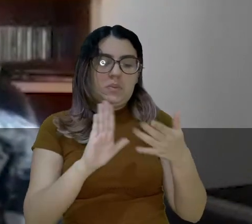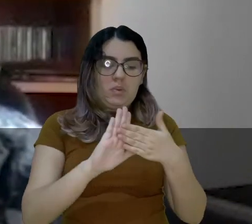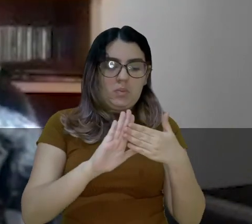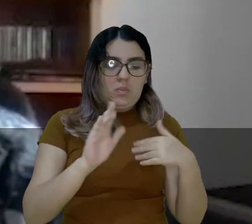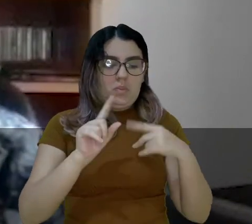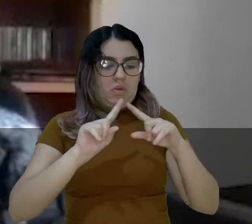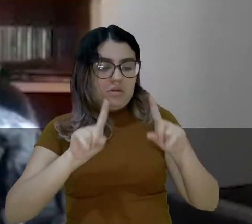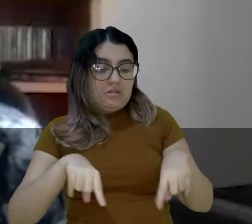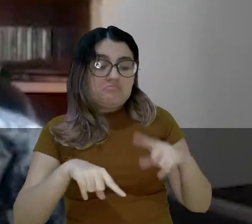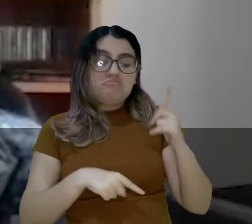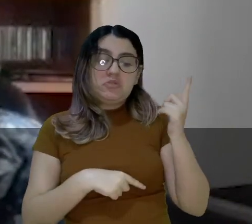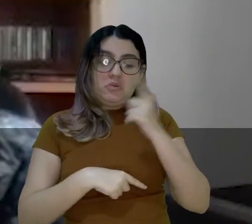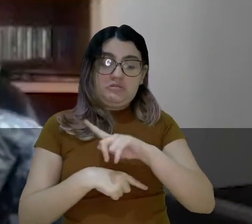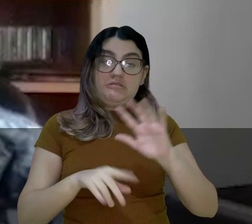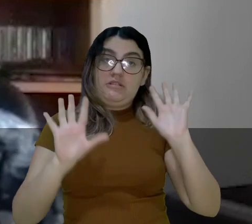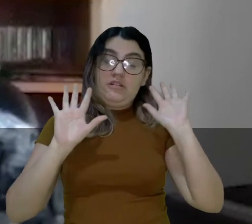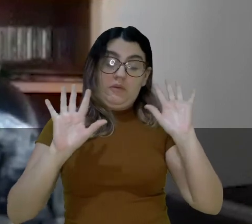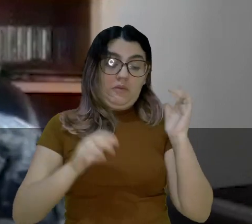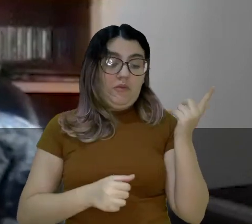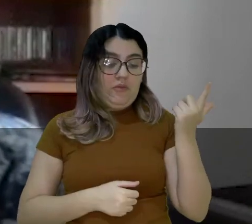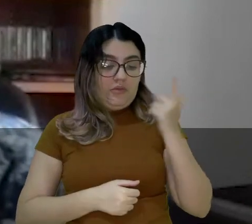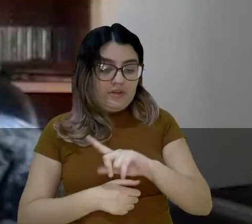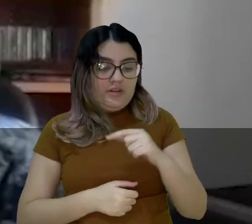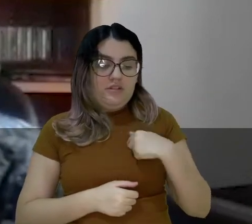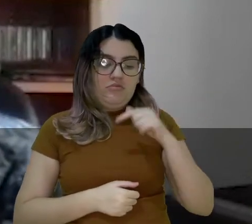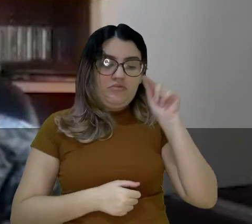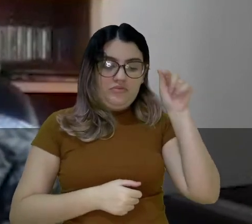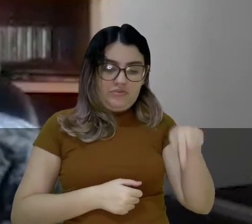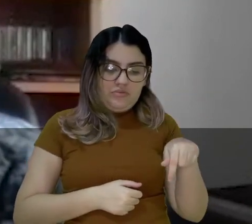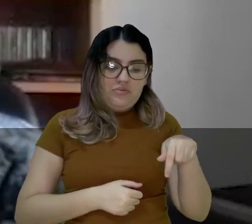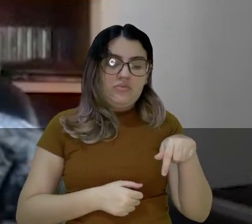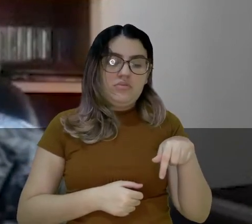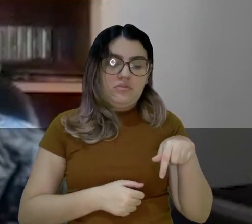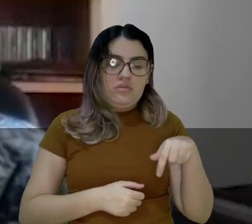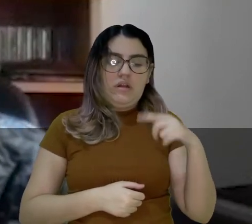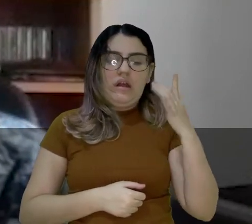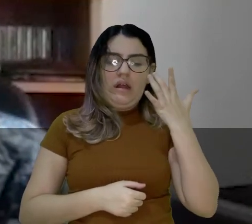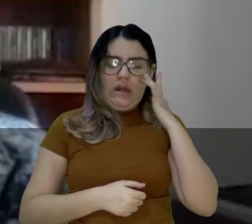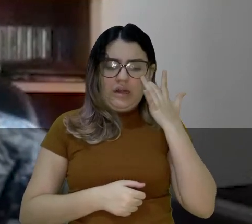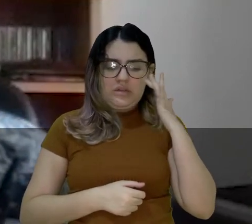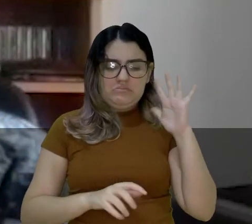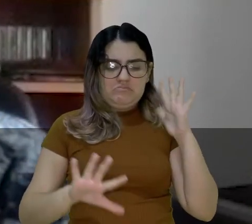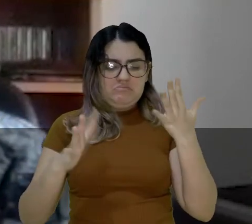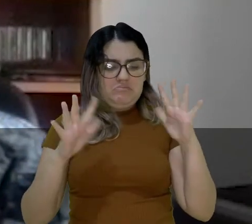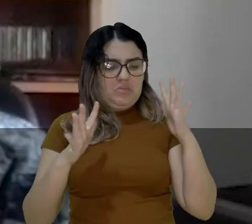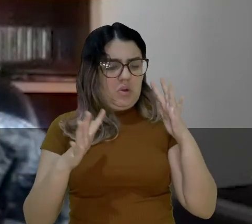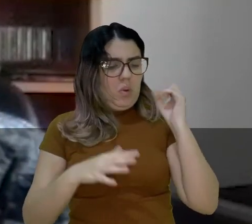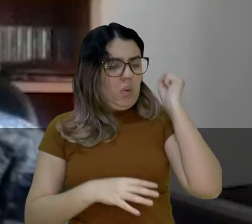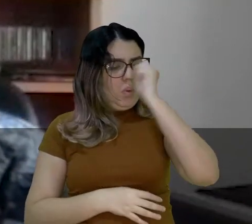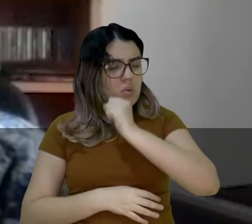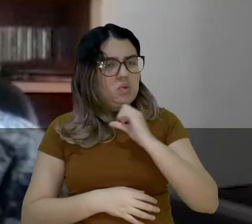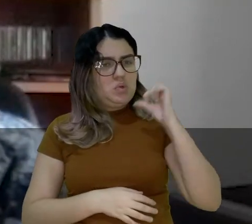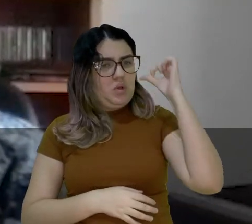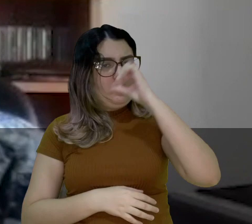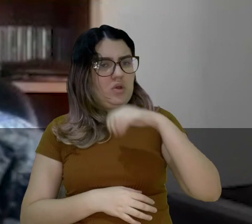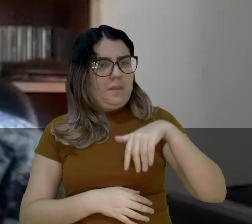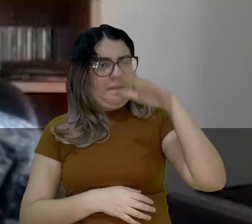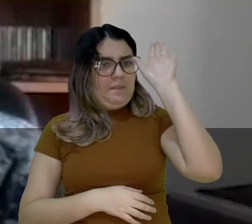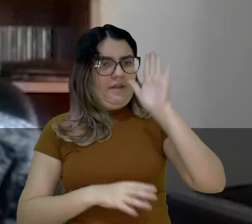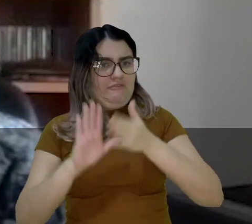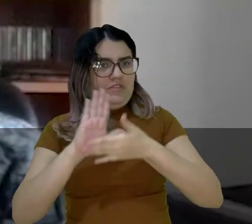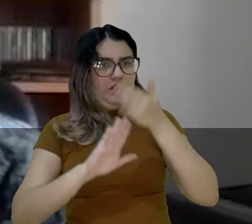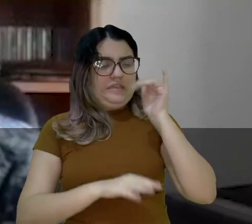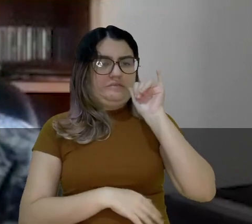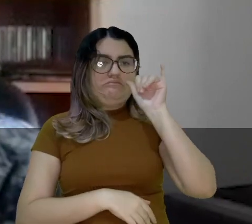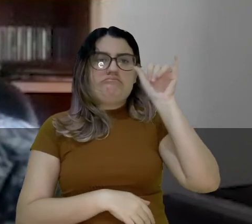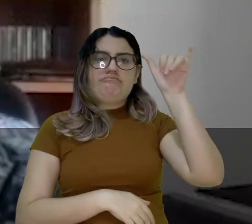meu projeto. E eu acerto, graças a Deus deu certo. E eu fui para lá, para lá, acho que são mais de